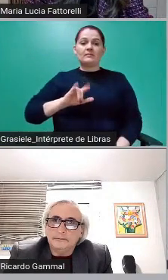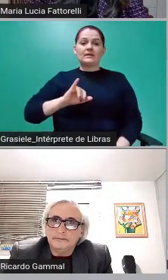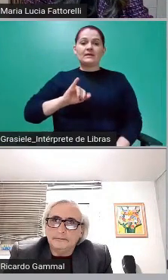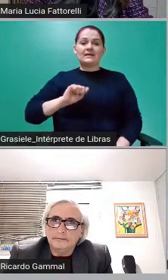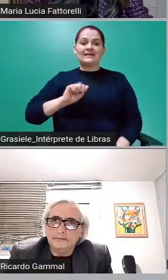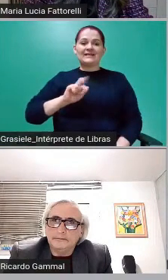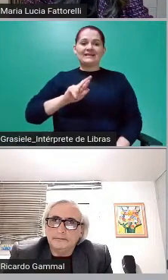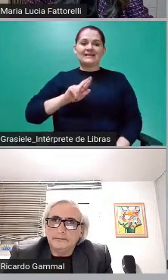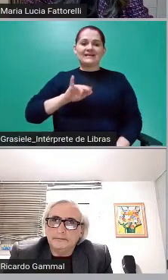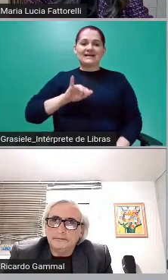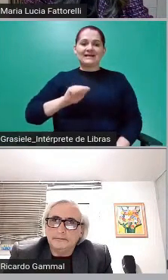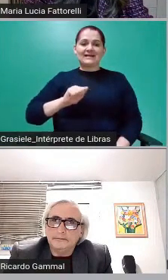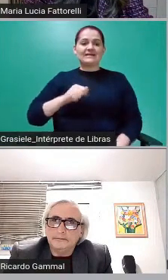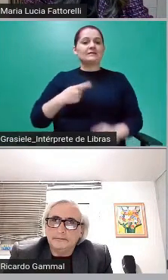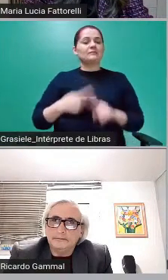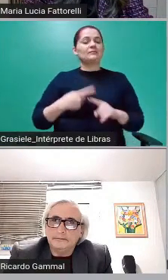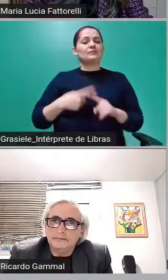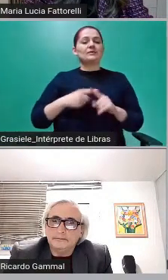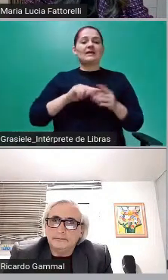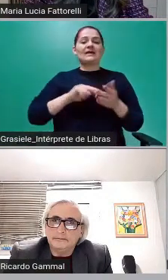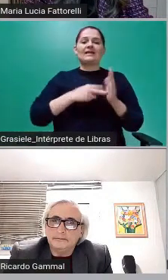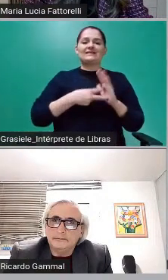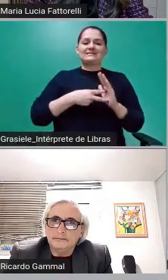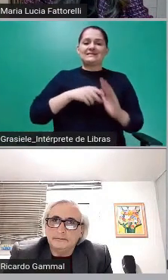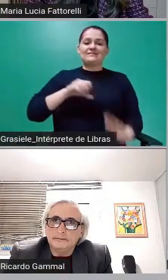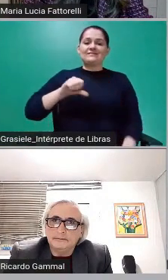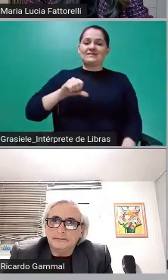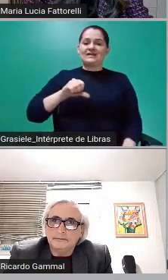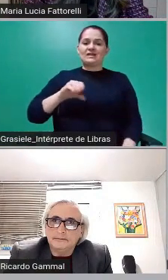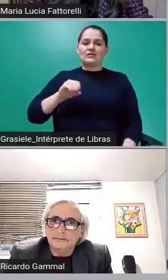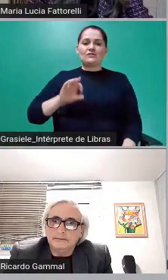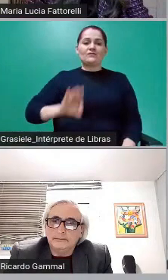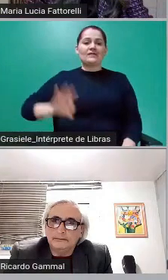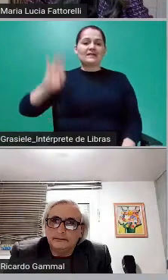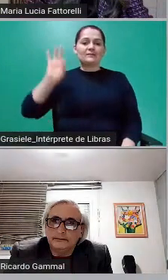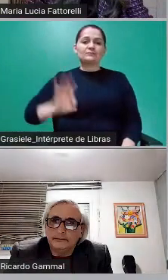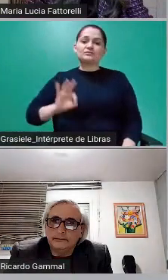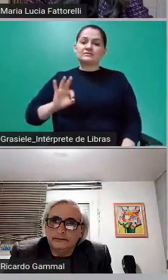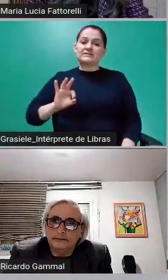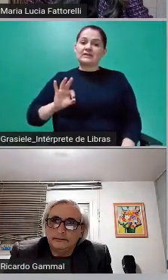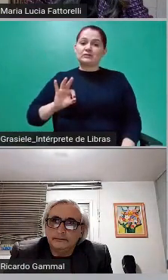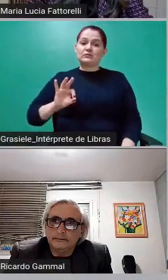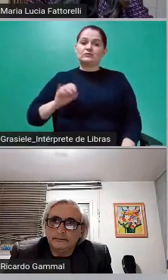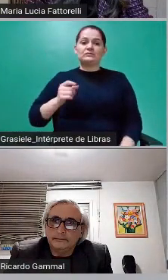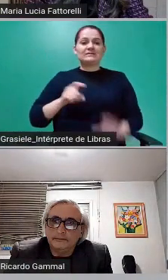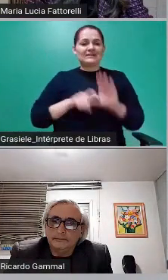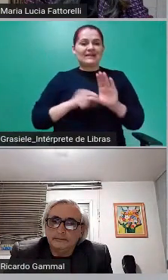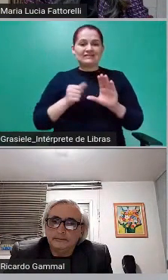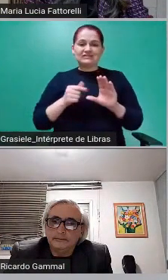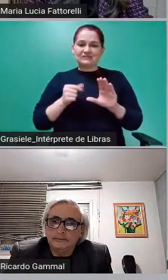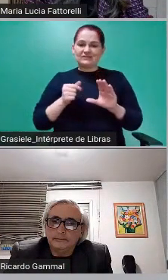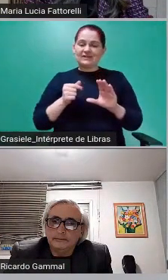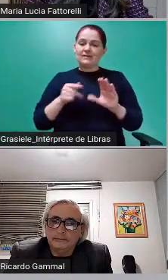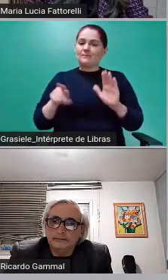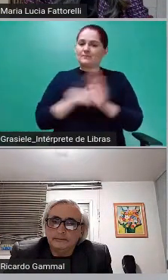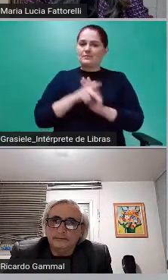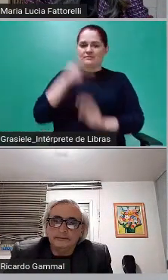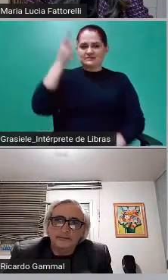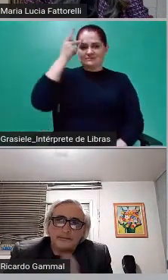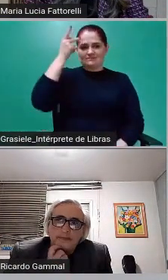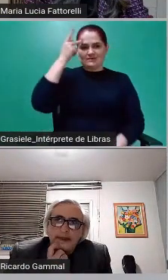representa mais de 90% de toda a dívida do município. Então, até